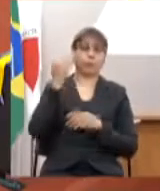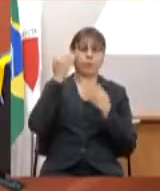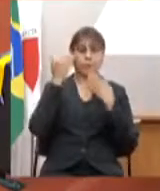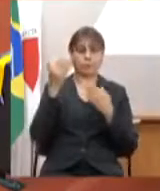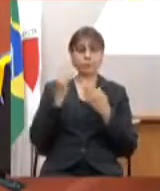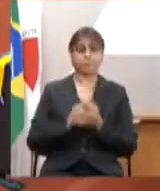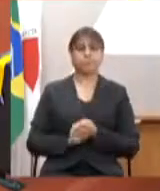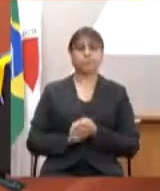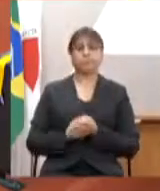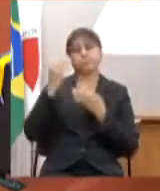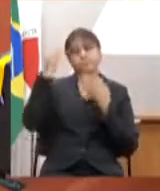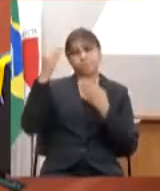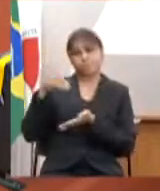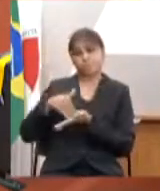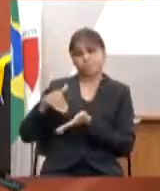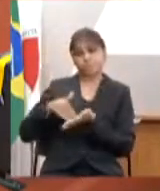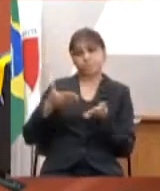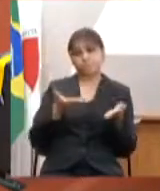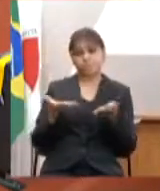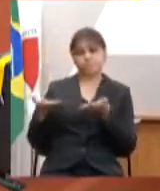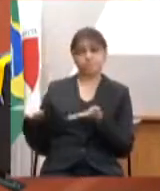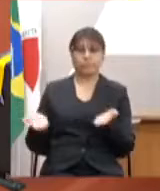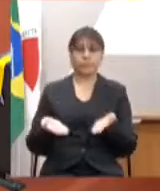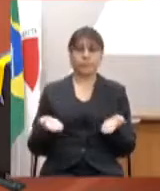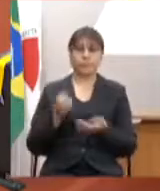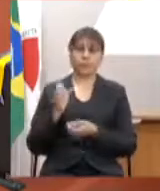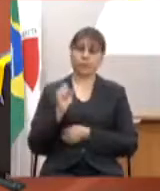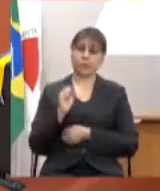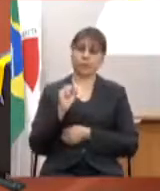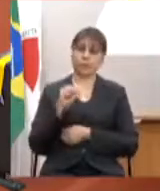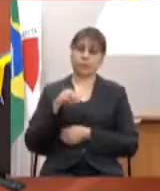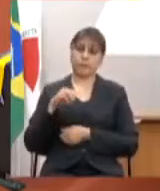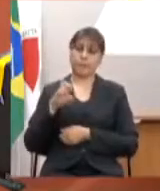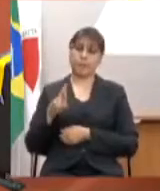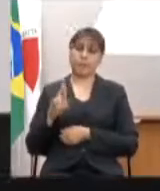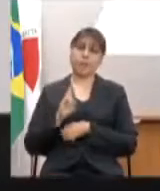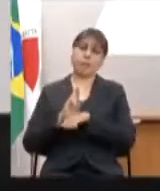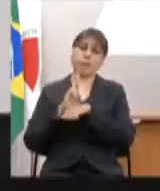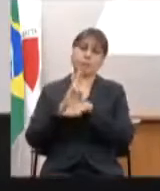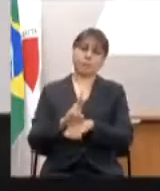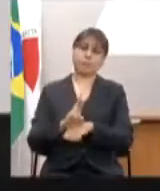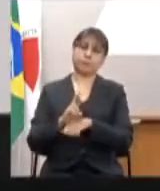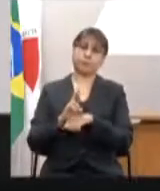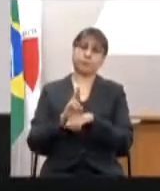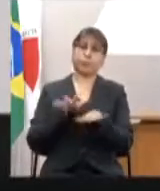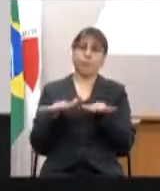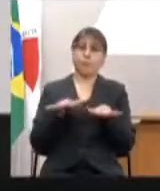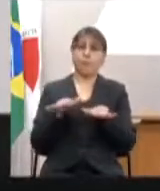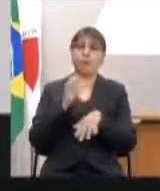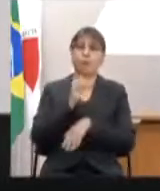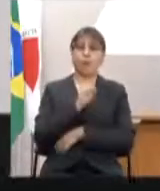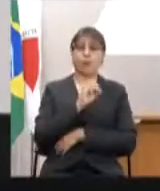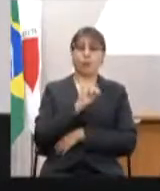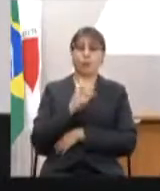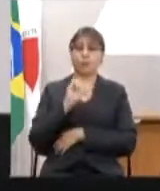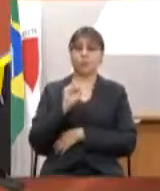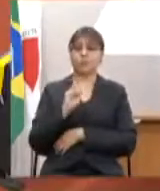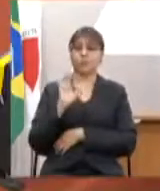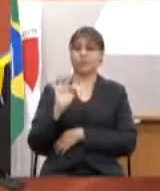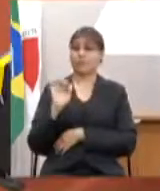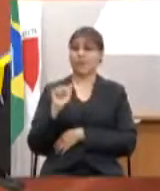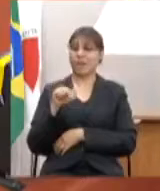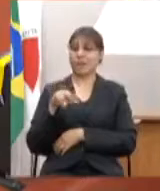obrigado secretário passa a fala agora a Samer Lemos representando o movimento SOS FANAD